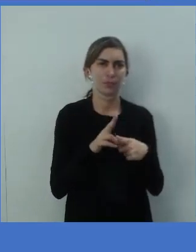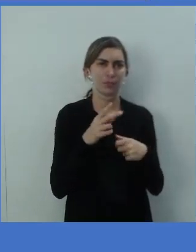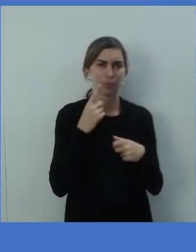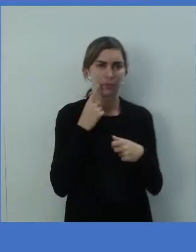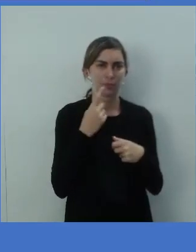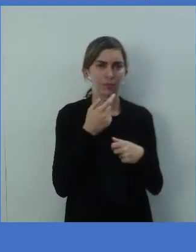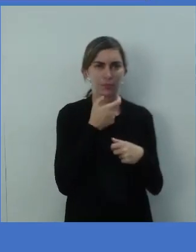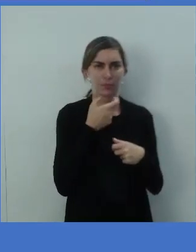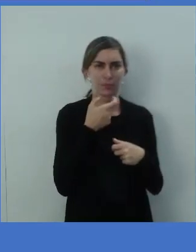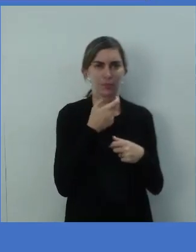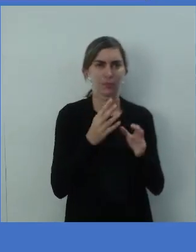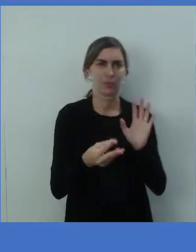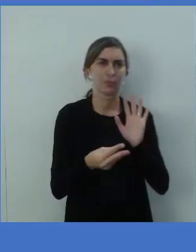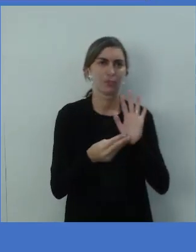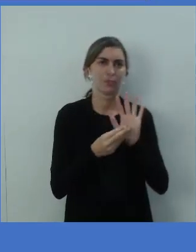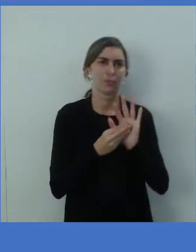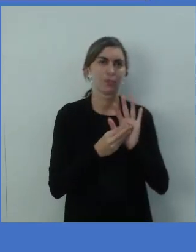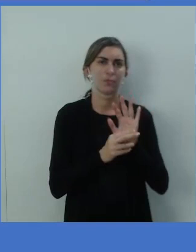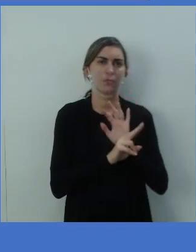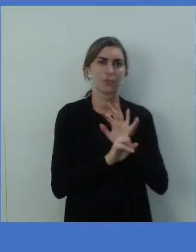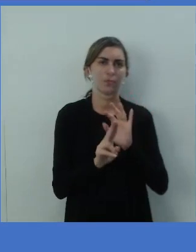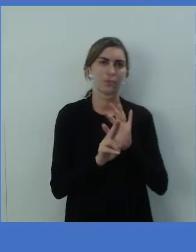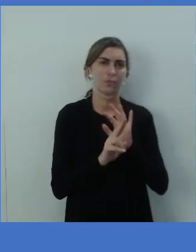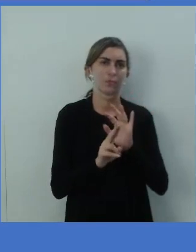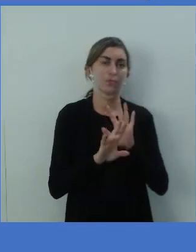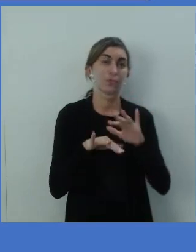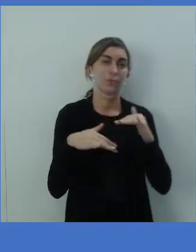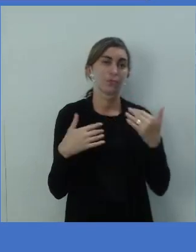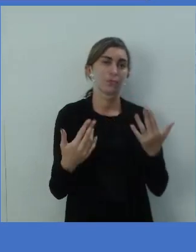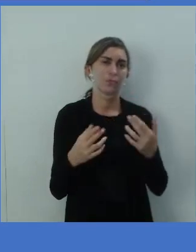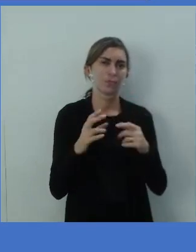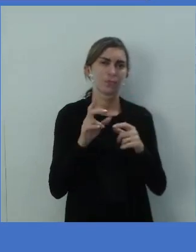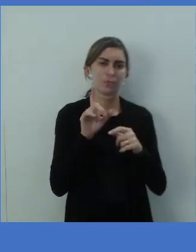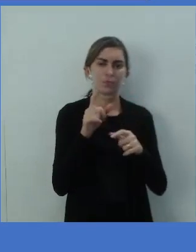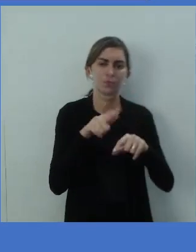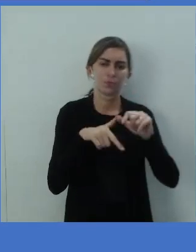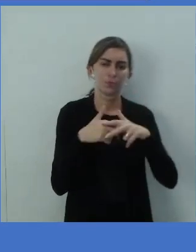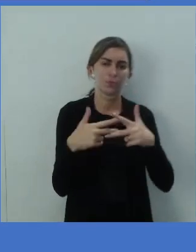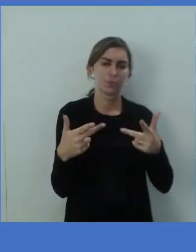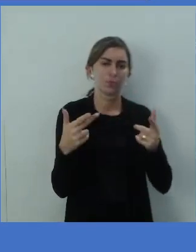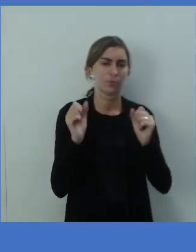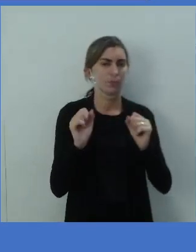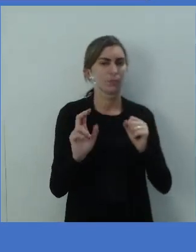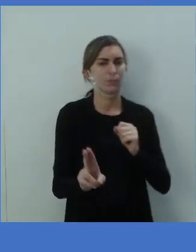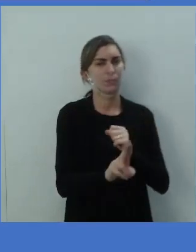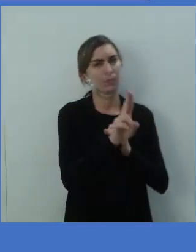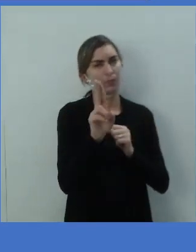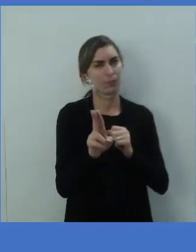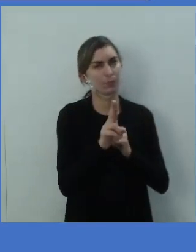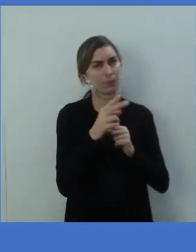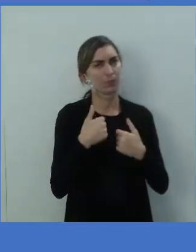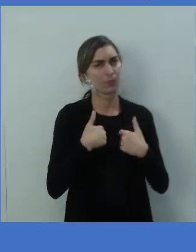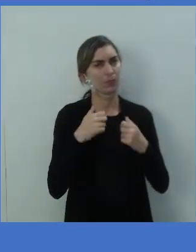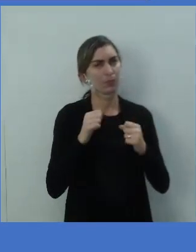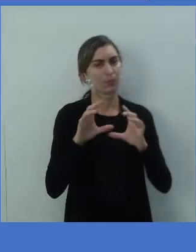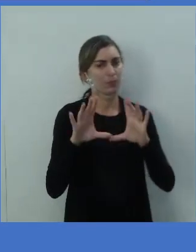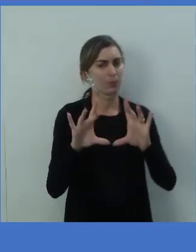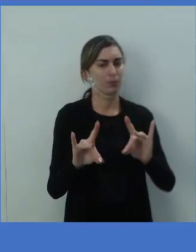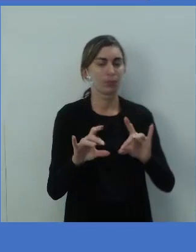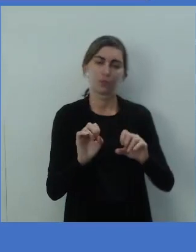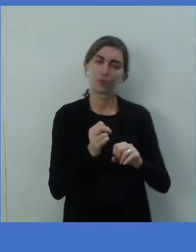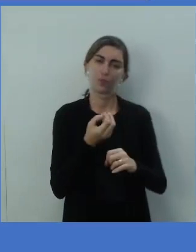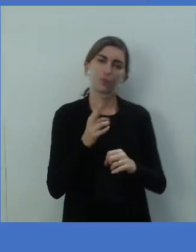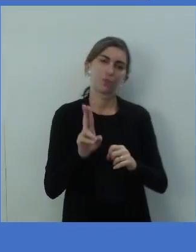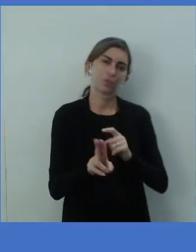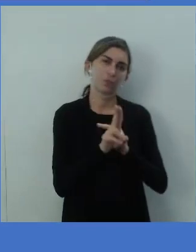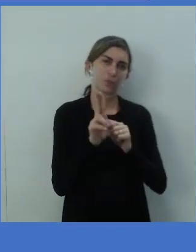e você coloca aí qual é que seria esse objeto que você pode usar. Eu posso tocar ou eu posso